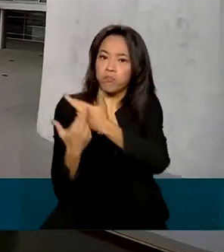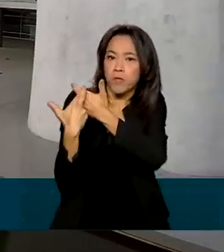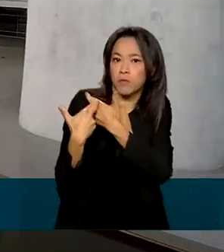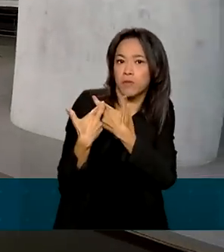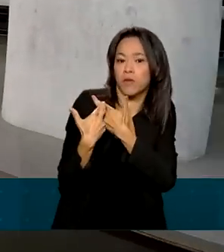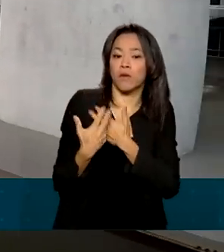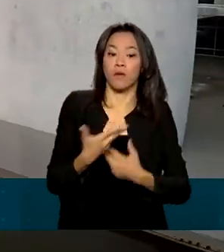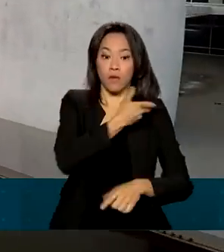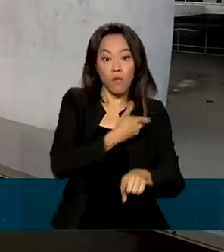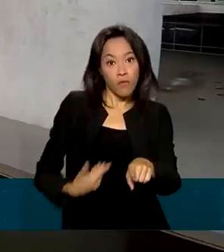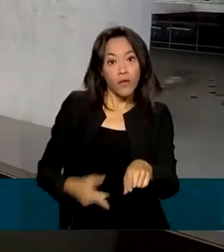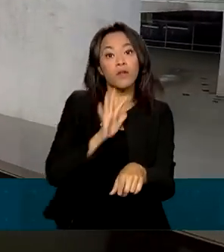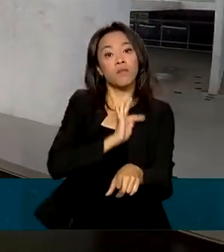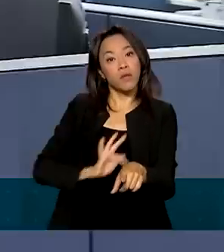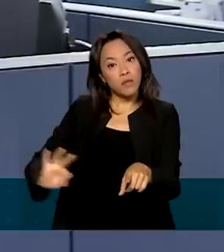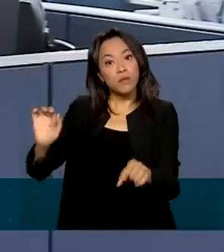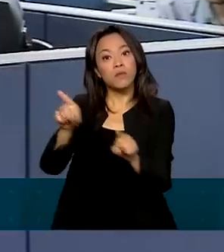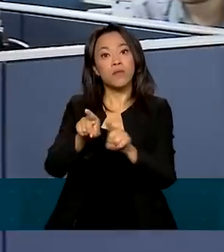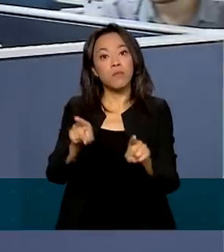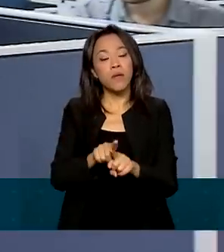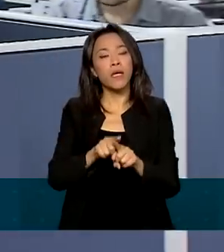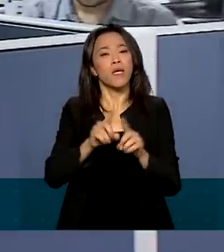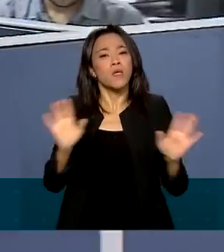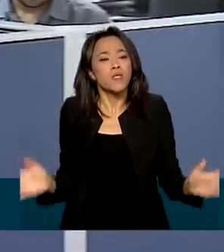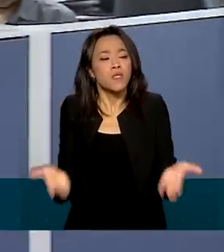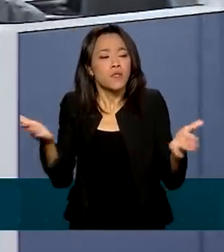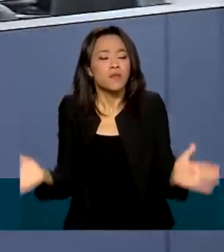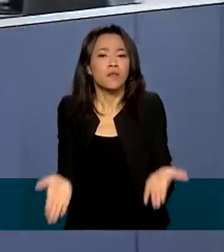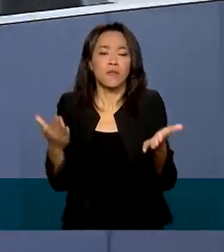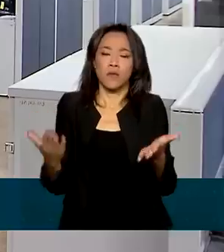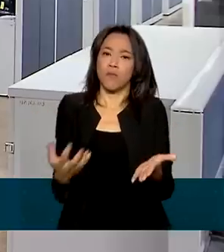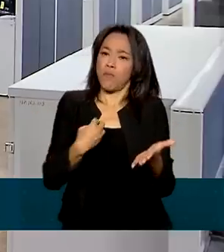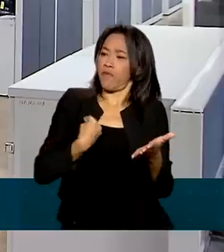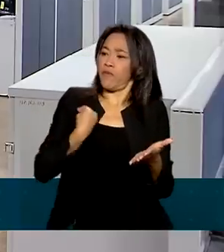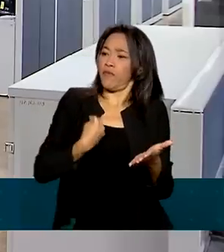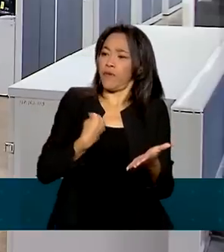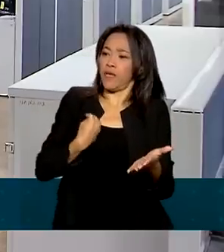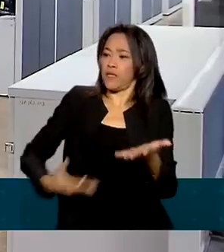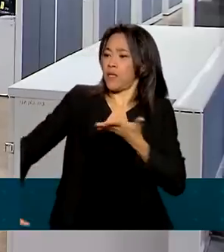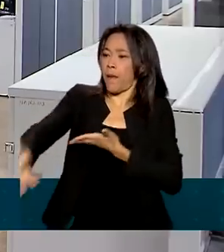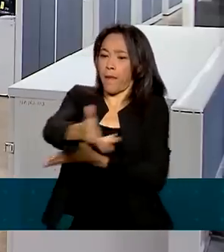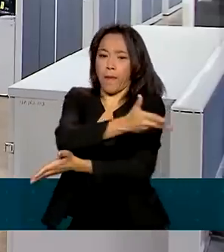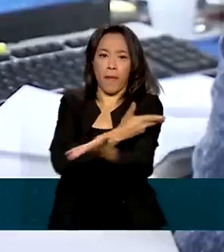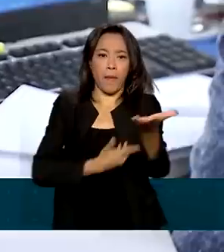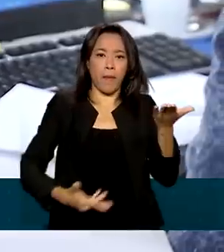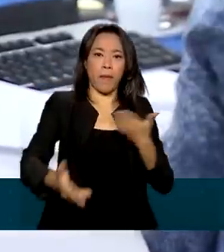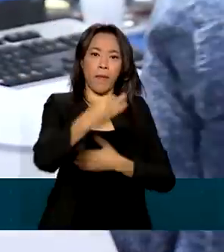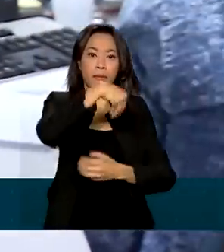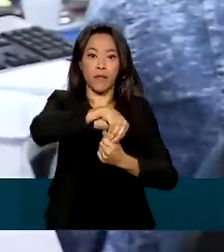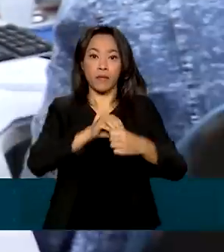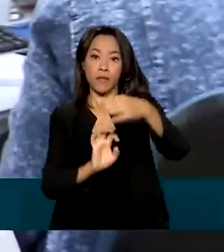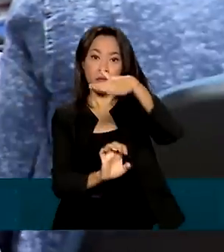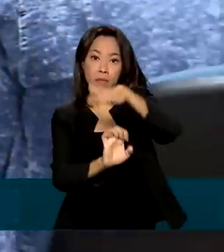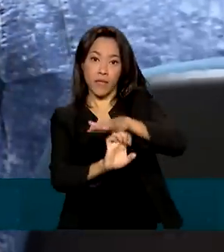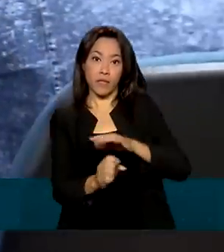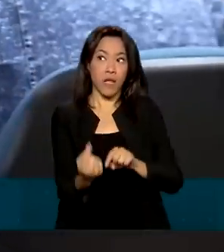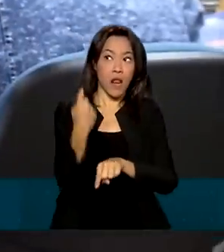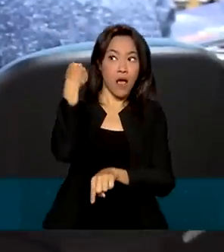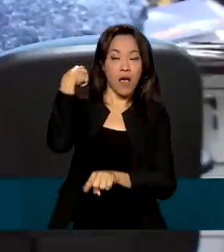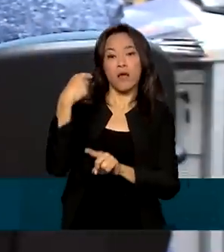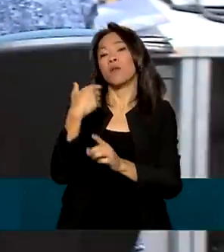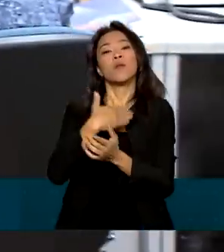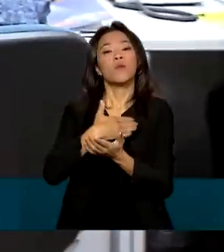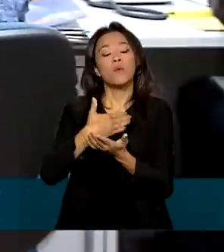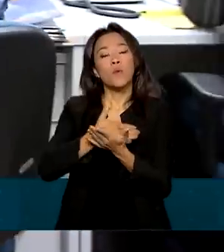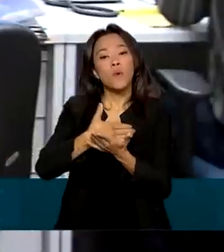brasileiro também vem reforçando práticas de uma boa convivência no ambiente corporativo. No começo do mês, foi lançado